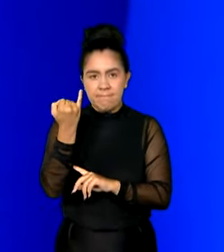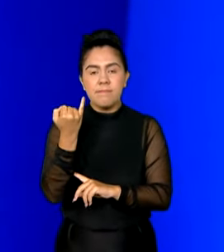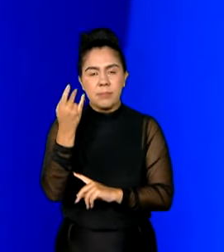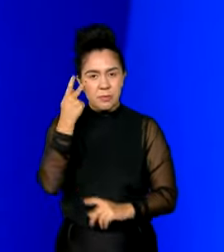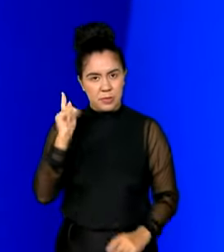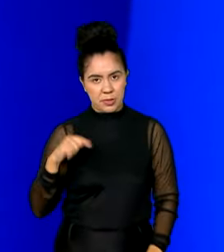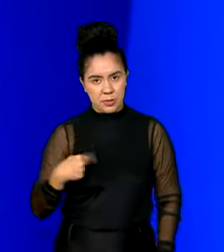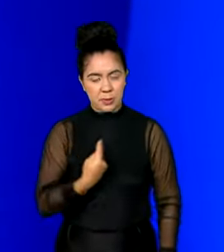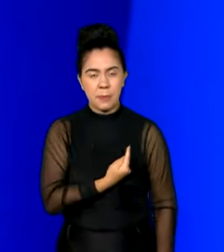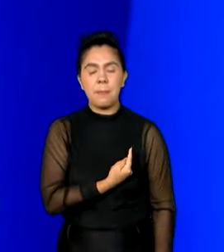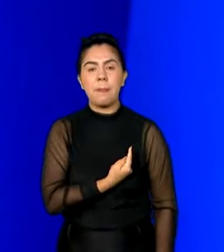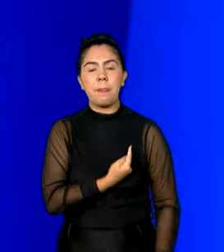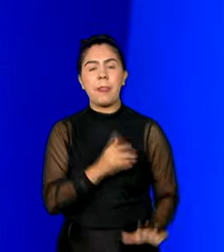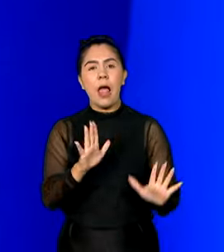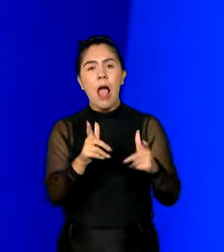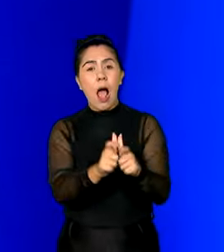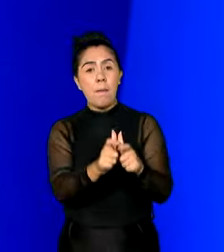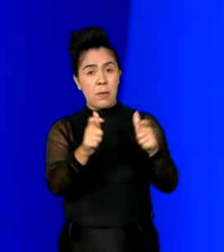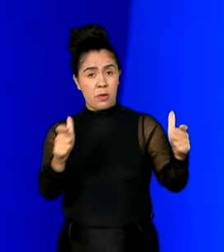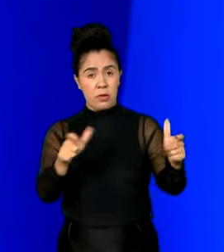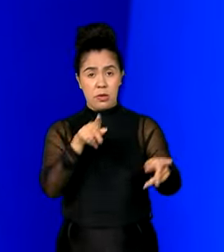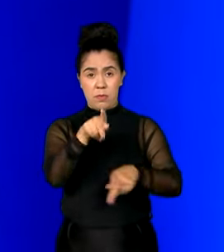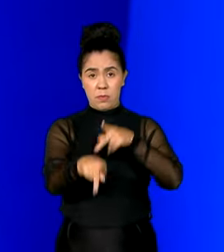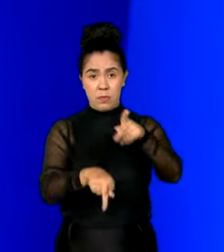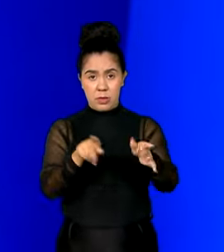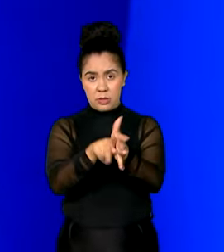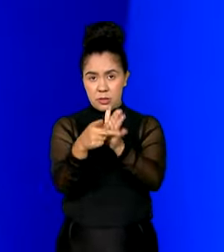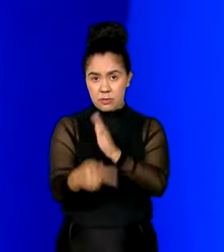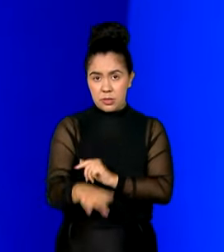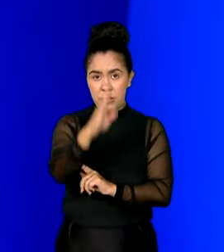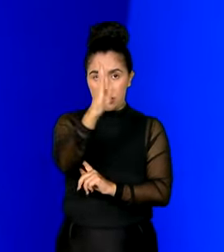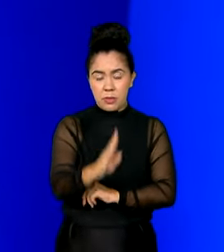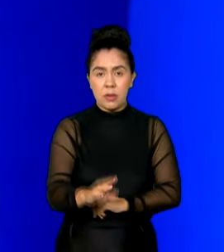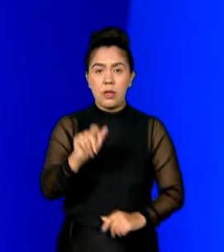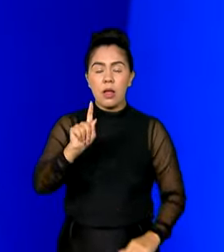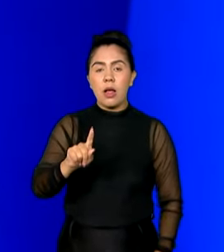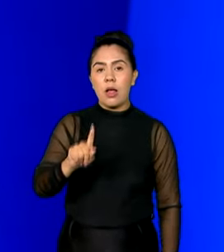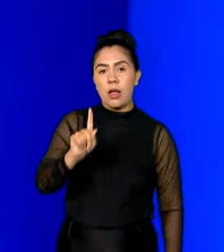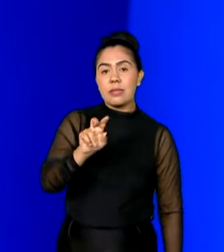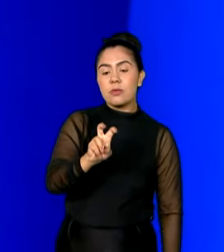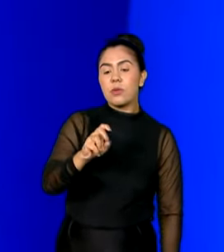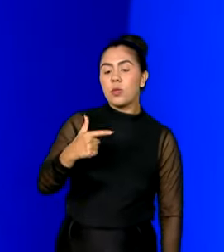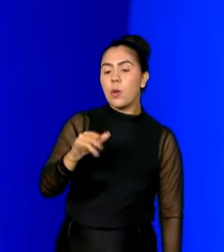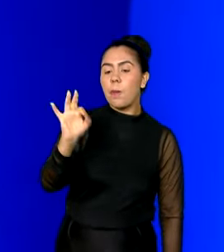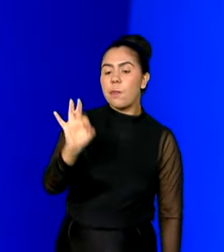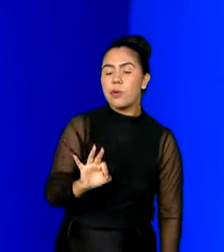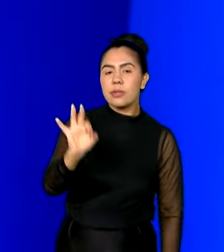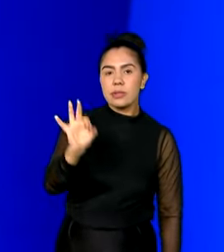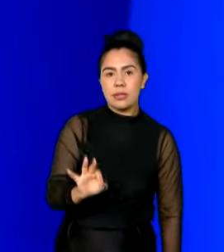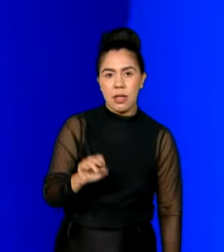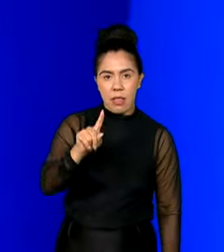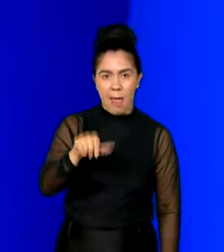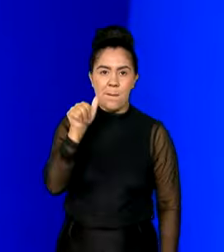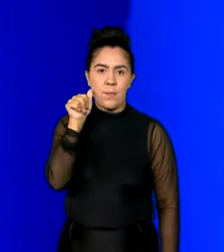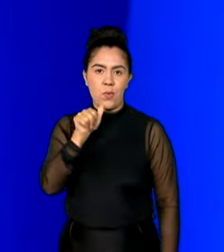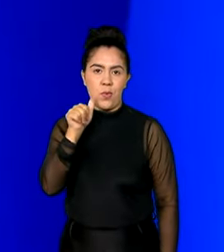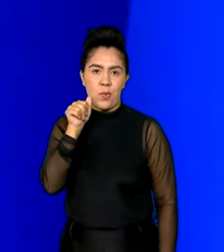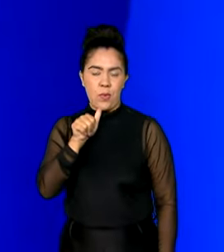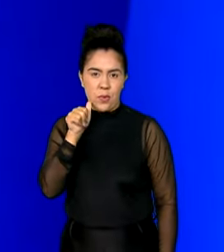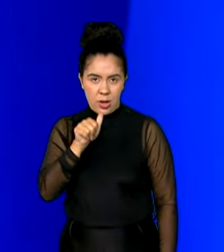A maioria da população brasileira são mulheres, 52% da população são mulheres.